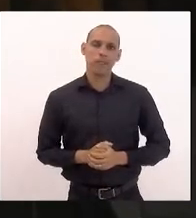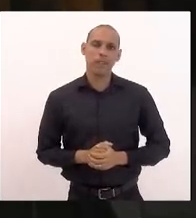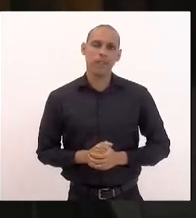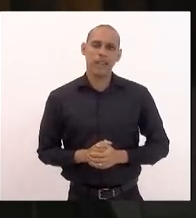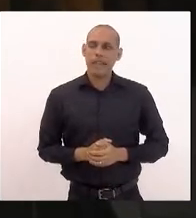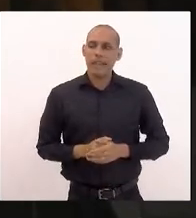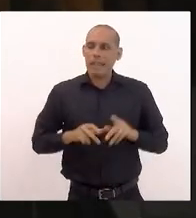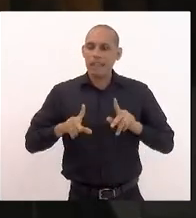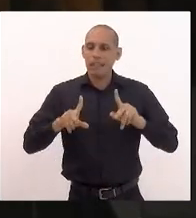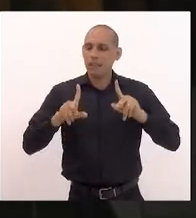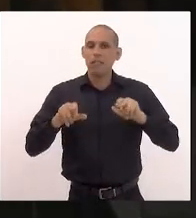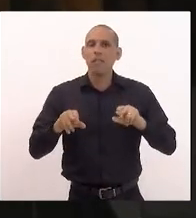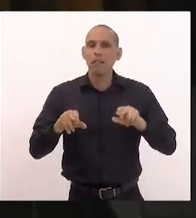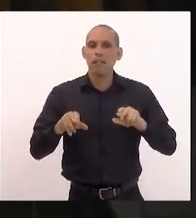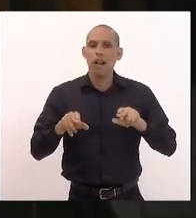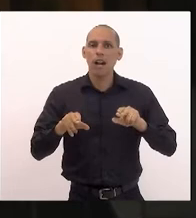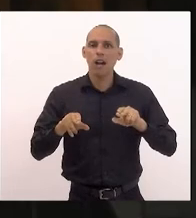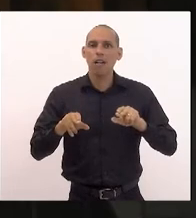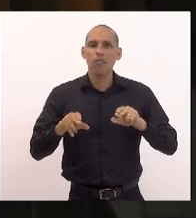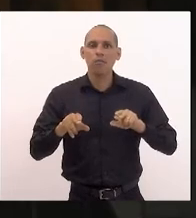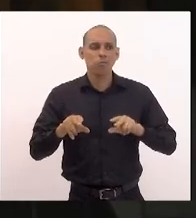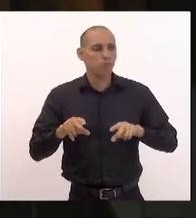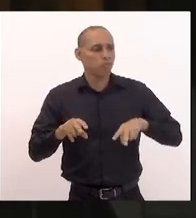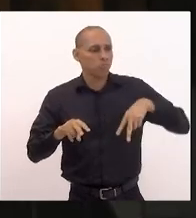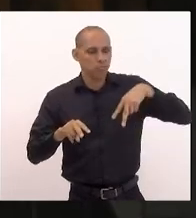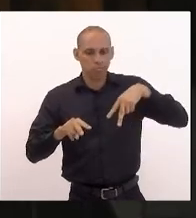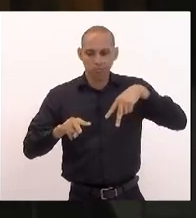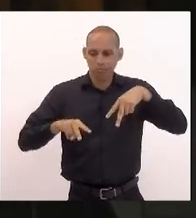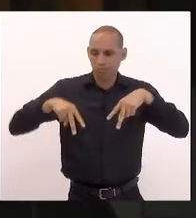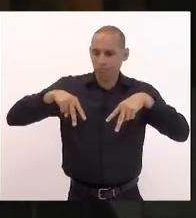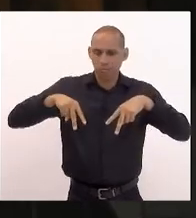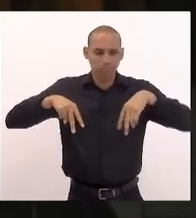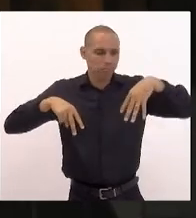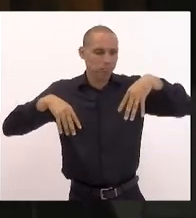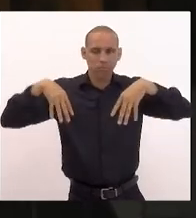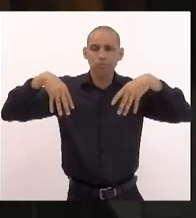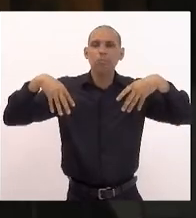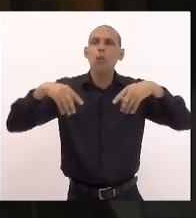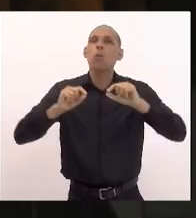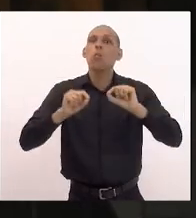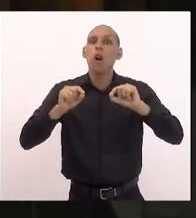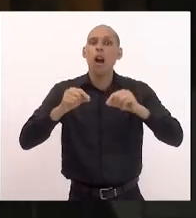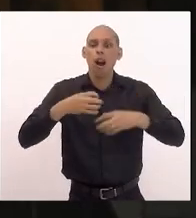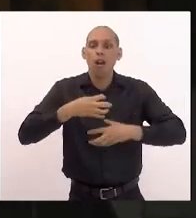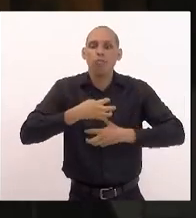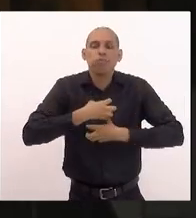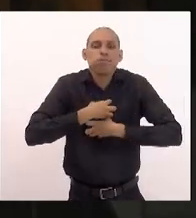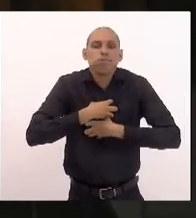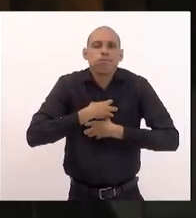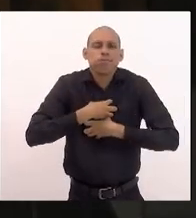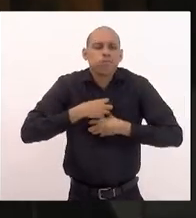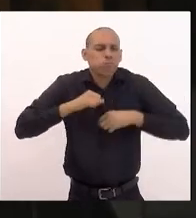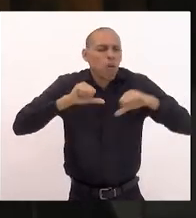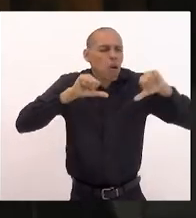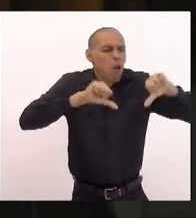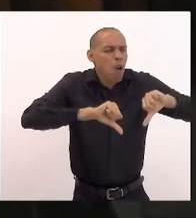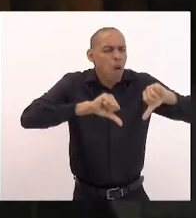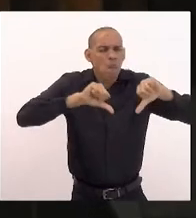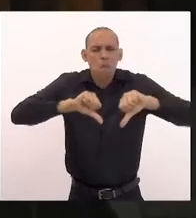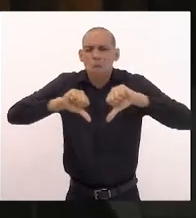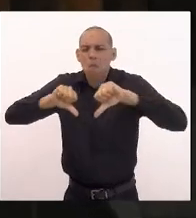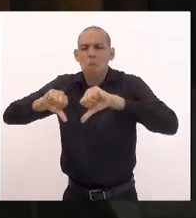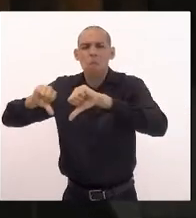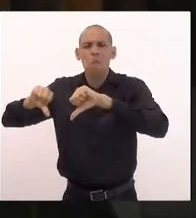tivesse se levantado né esses sentimentos piores que estavam